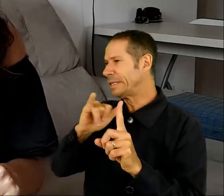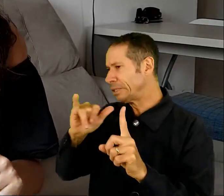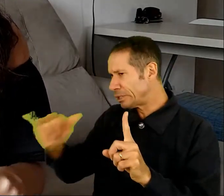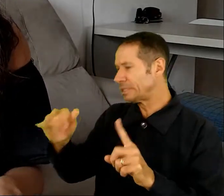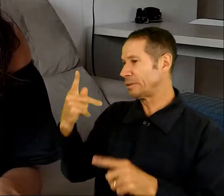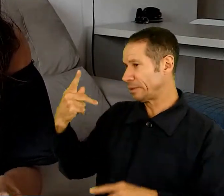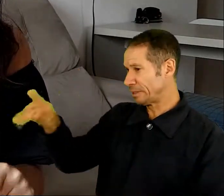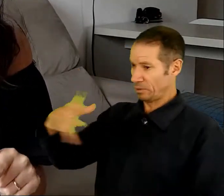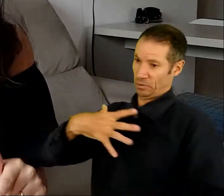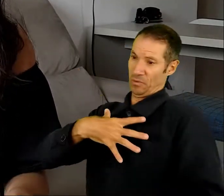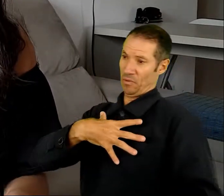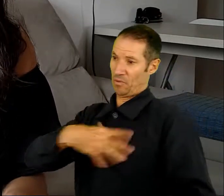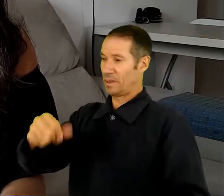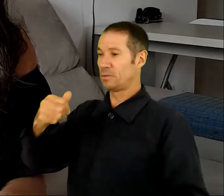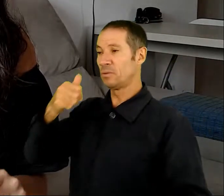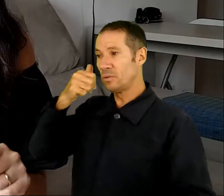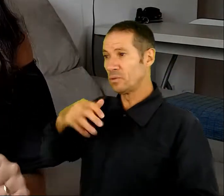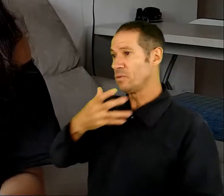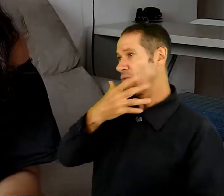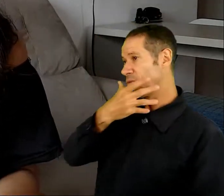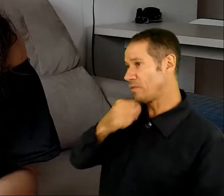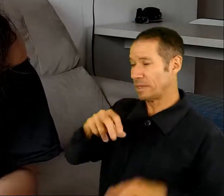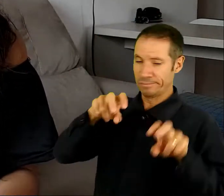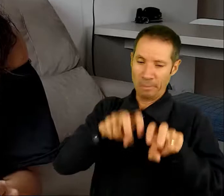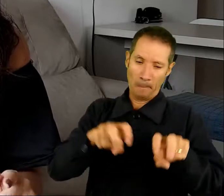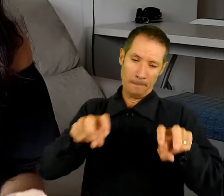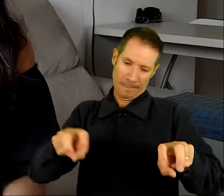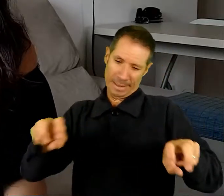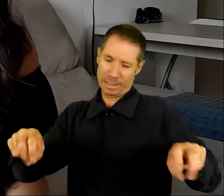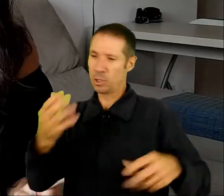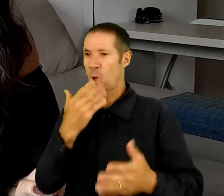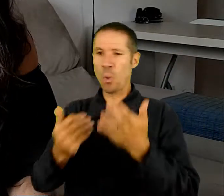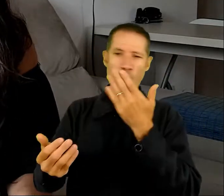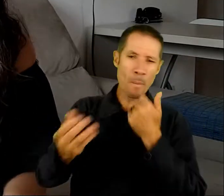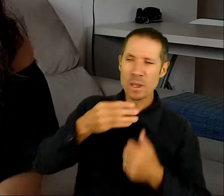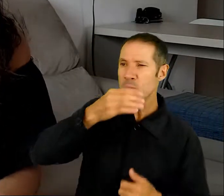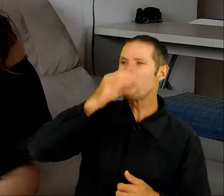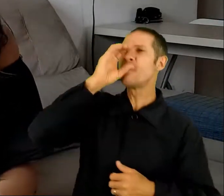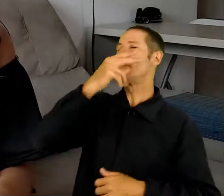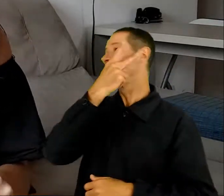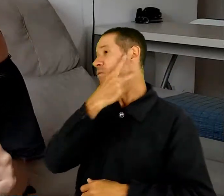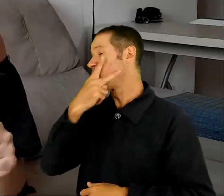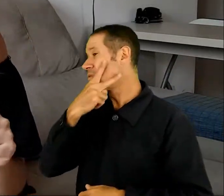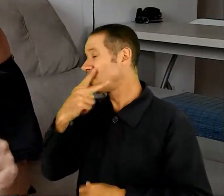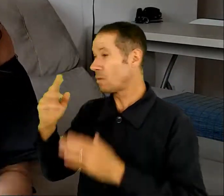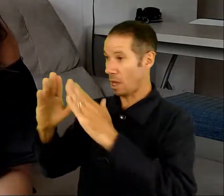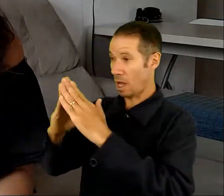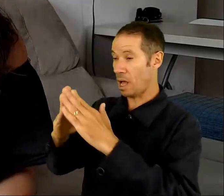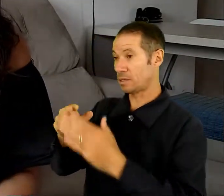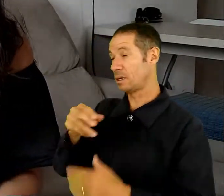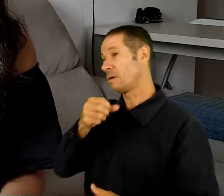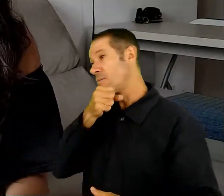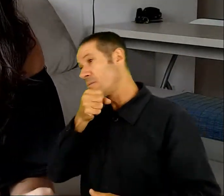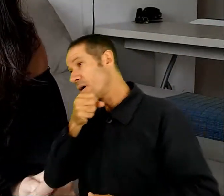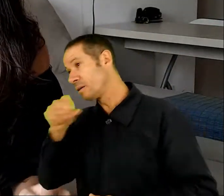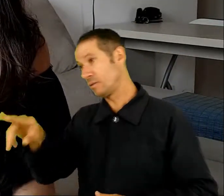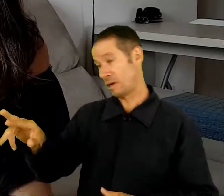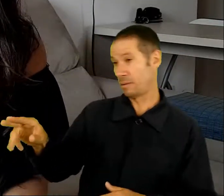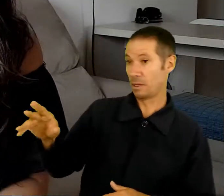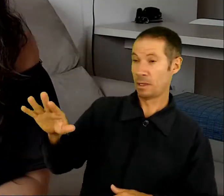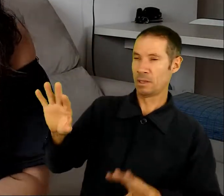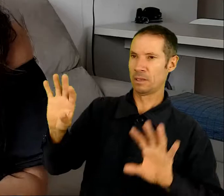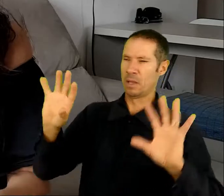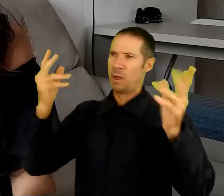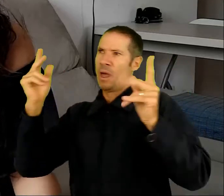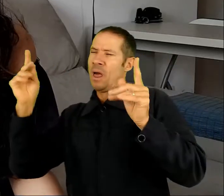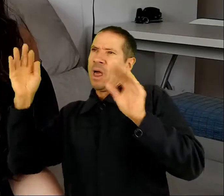Seus filhos e suas filhas estavam num banquete, comendo e bebendo vinho na casa do irmão mais velho, quando de repente